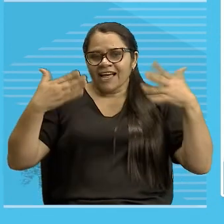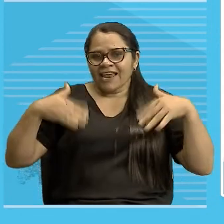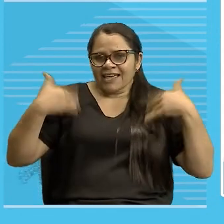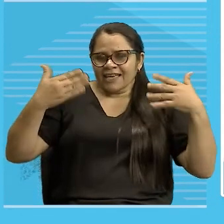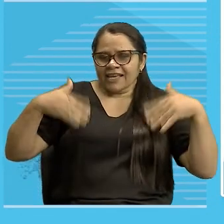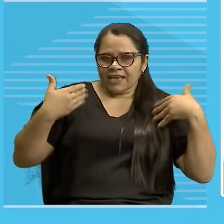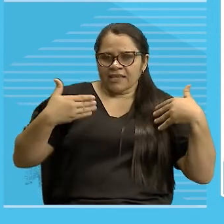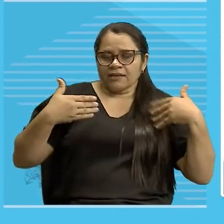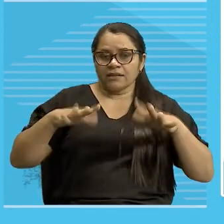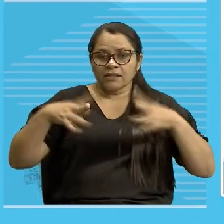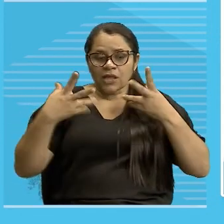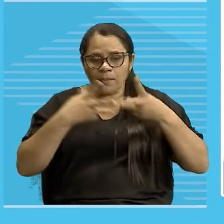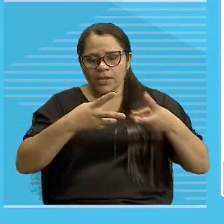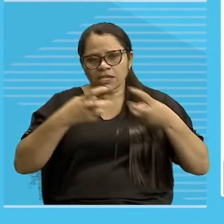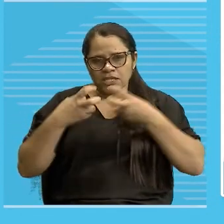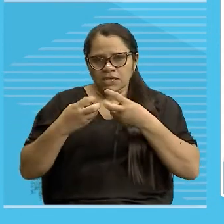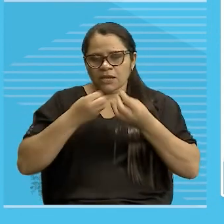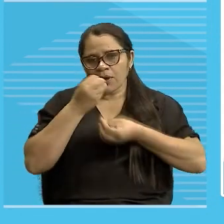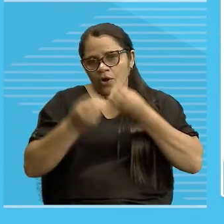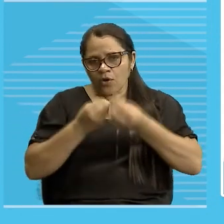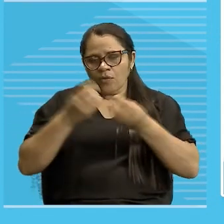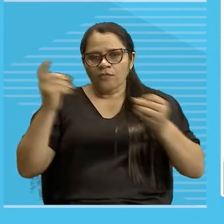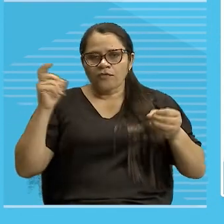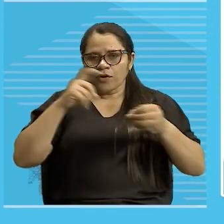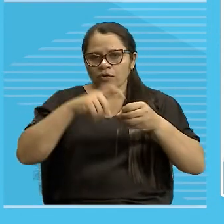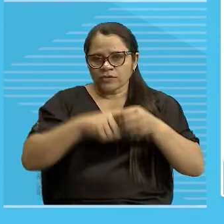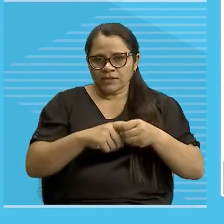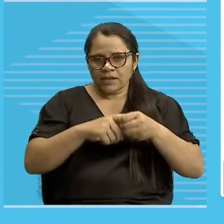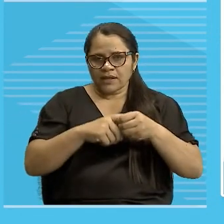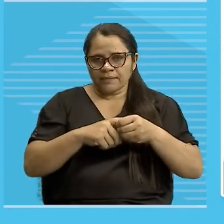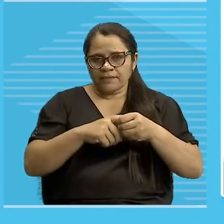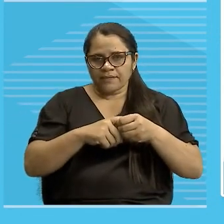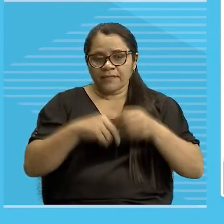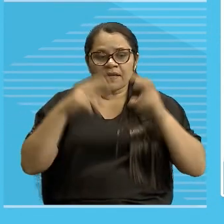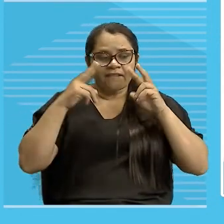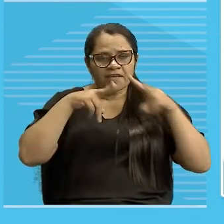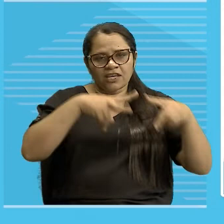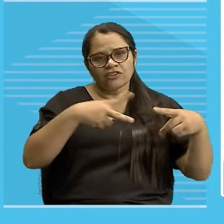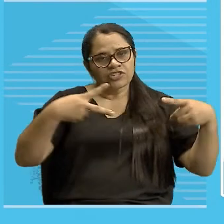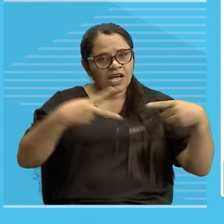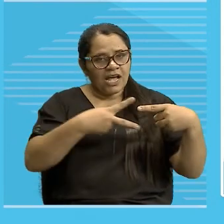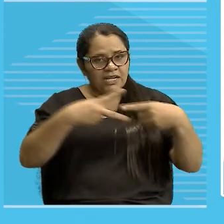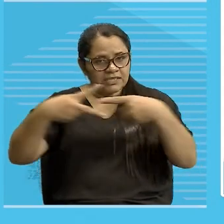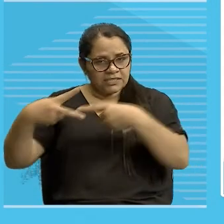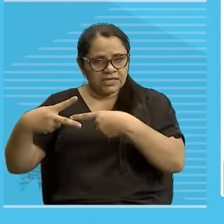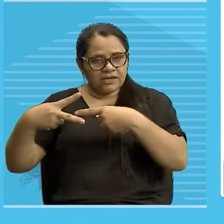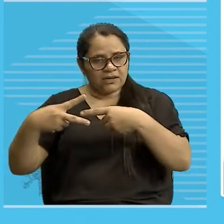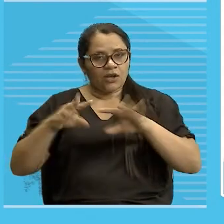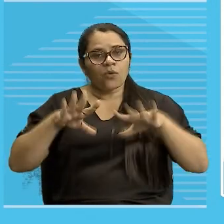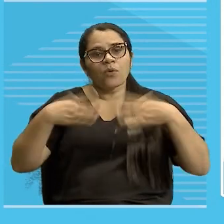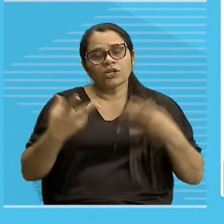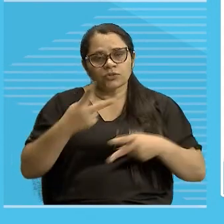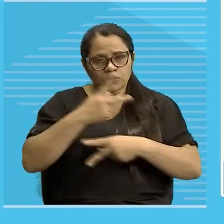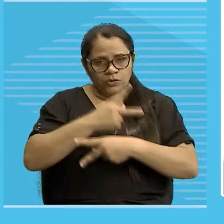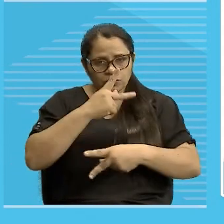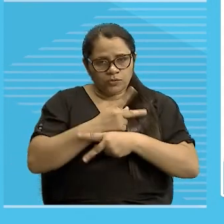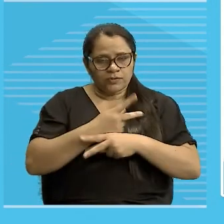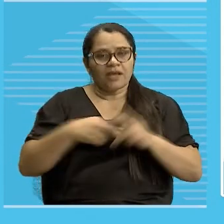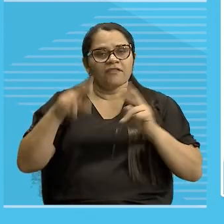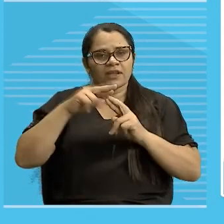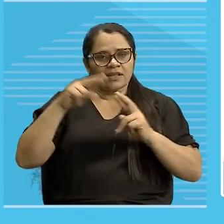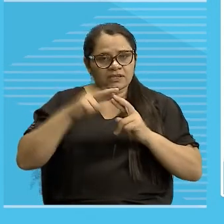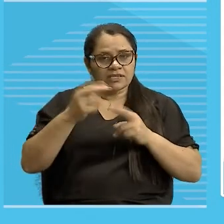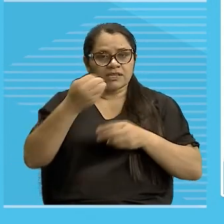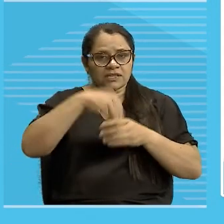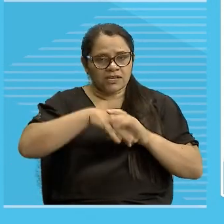voltar, veja a setinha, quando o pronome tem uma referência dentro do texto, você, para localizar,